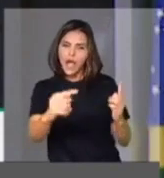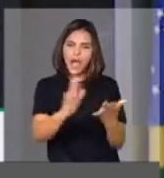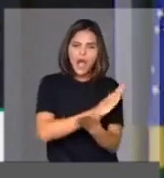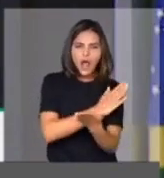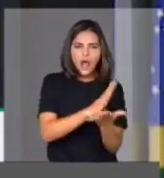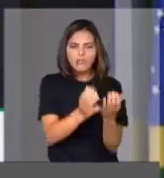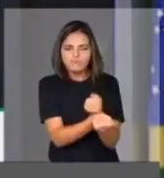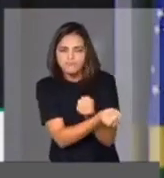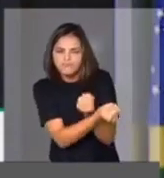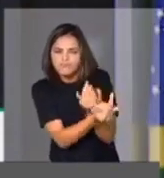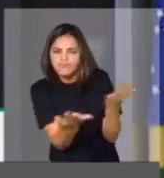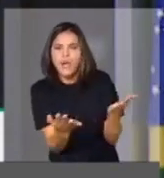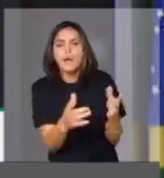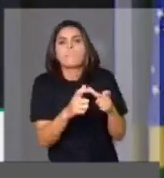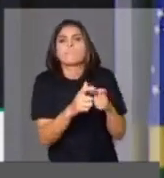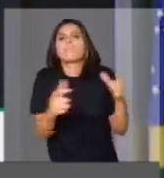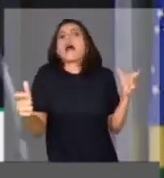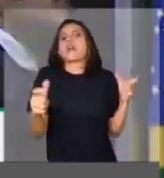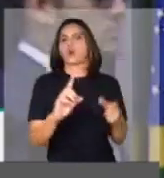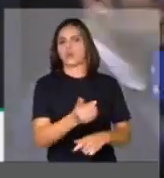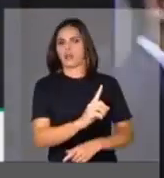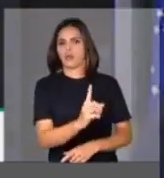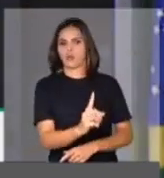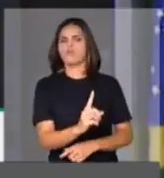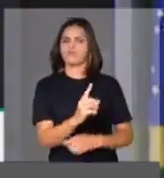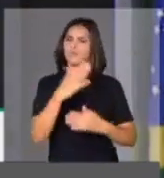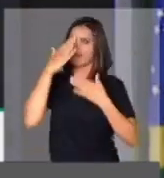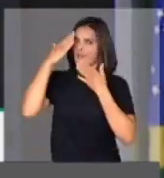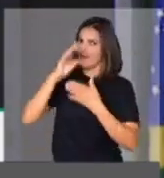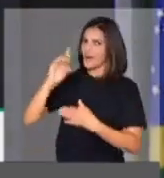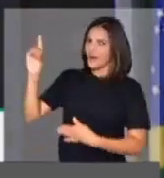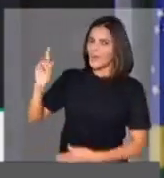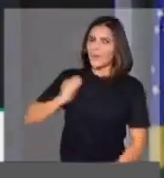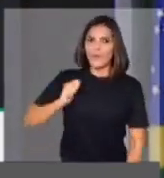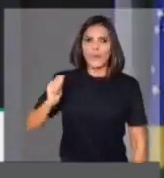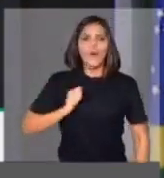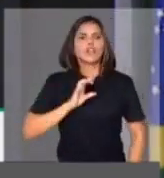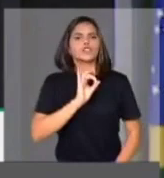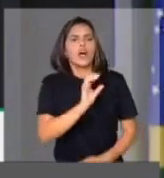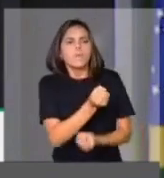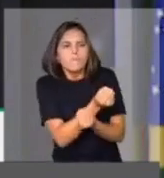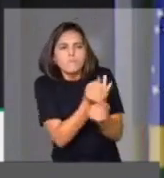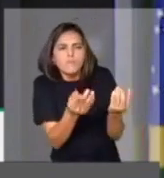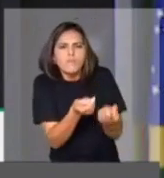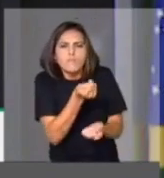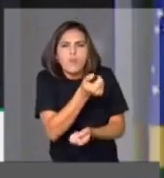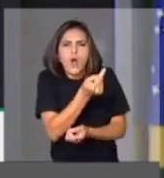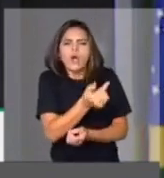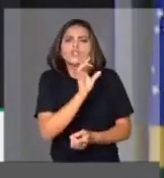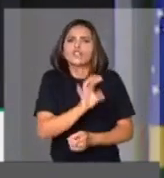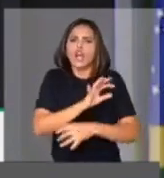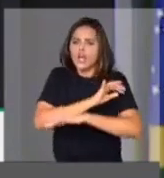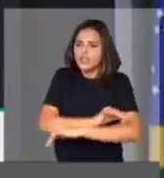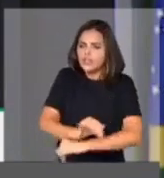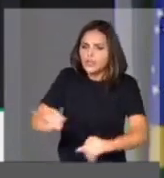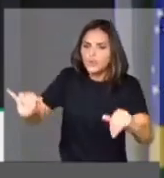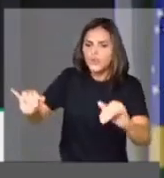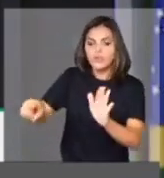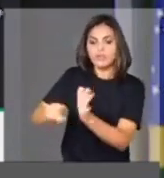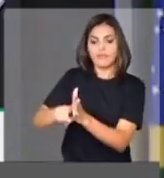alguns, não é a maioria, graças a Deus, da imprensa, tem noticiado somente matérias negativas